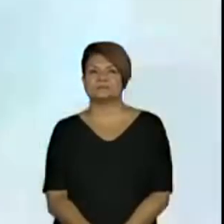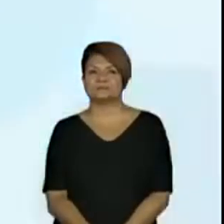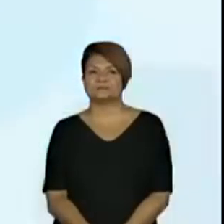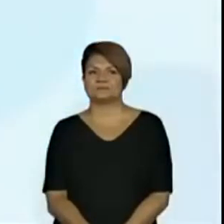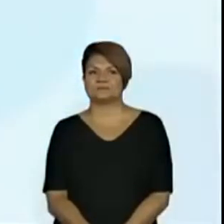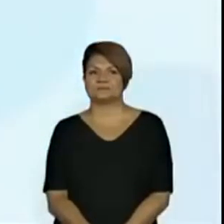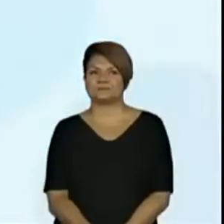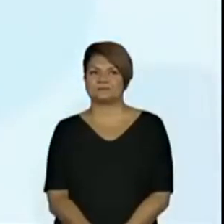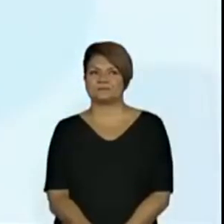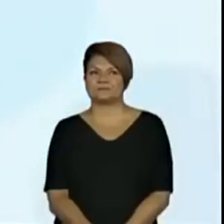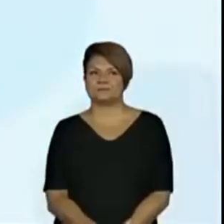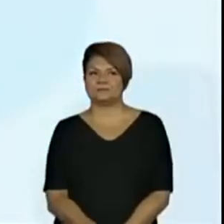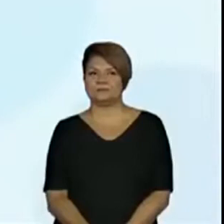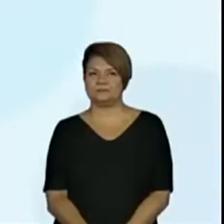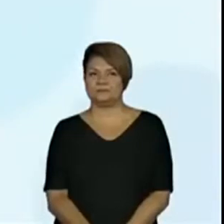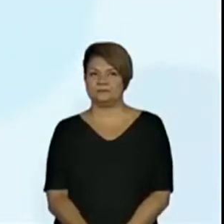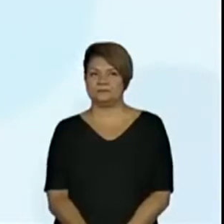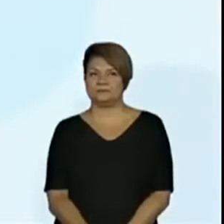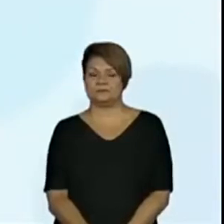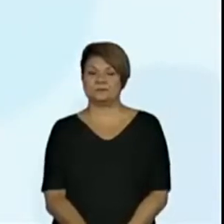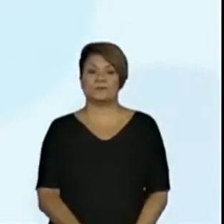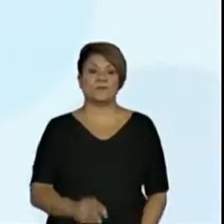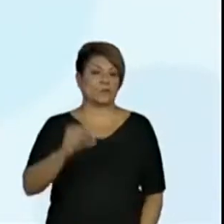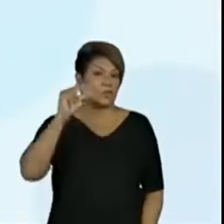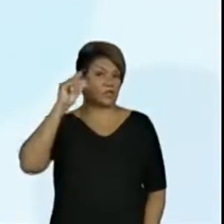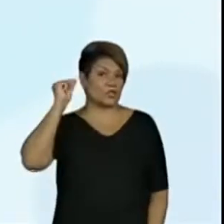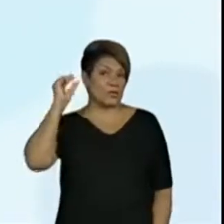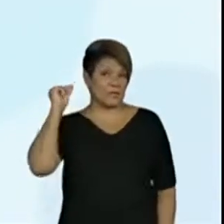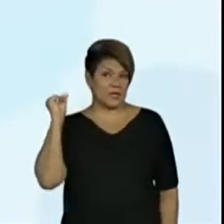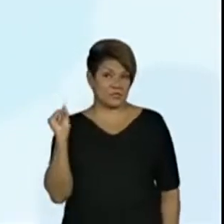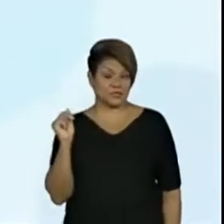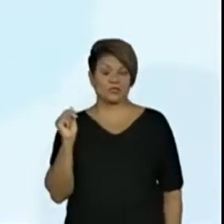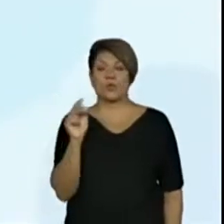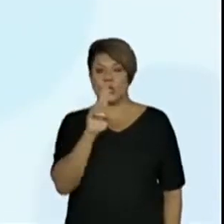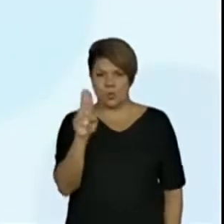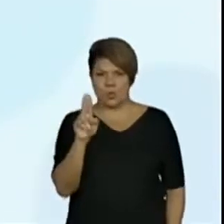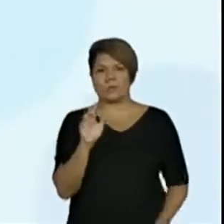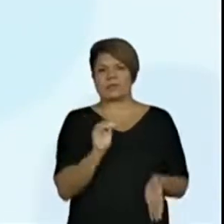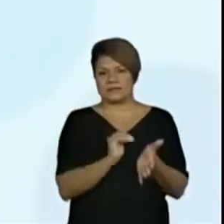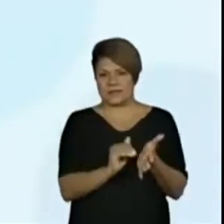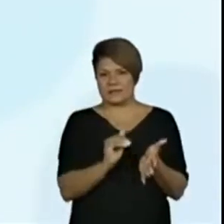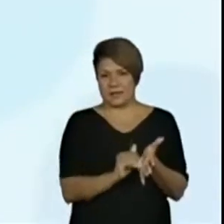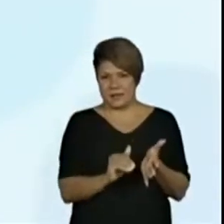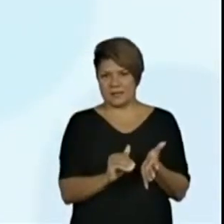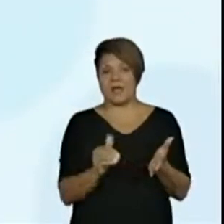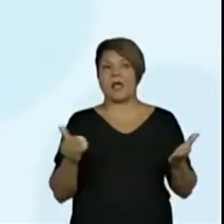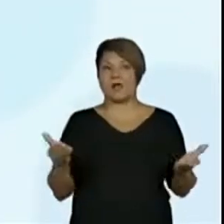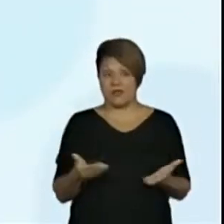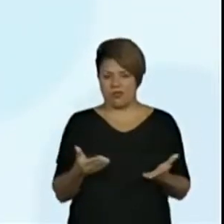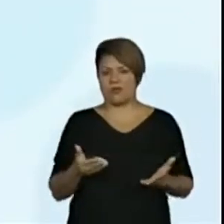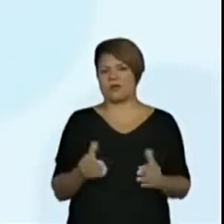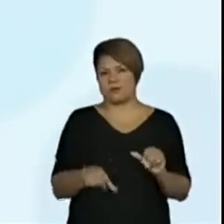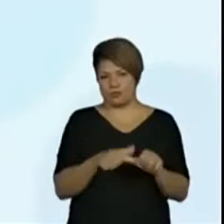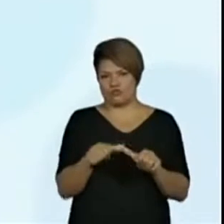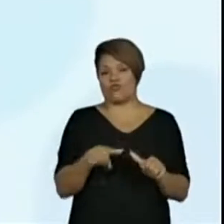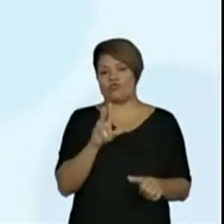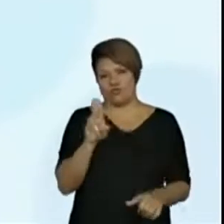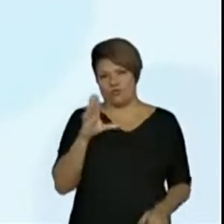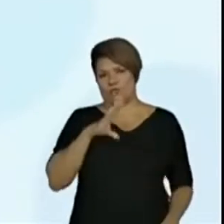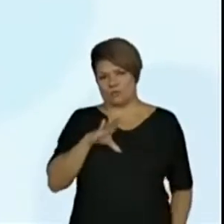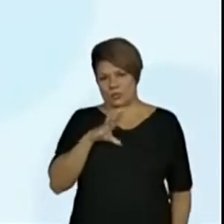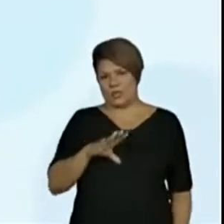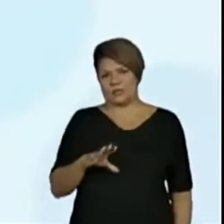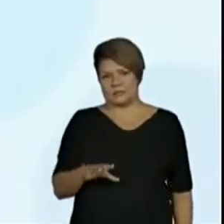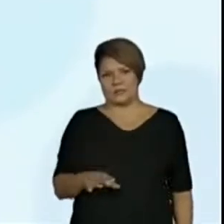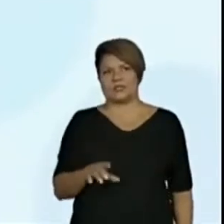Que é, antigamente se chamava secretária. Só que ela faz muito mais